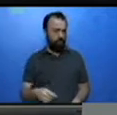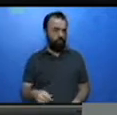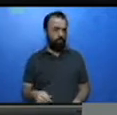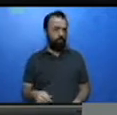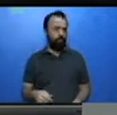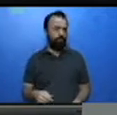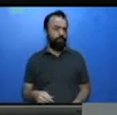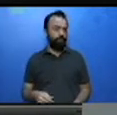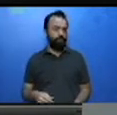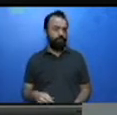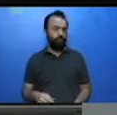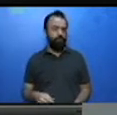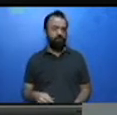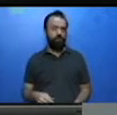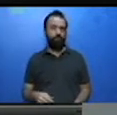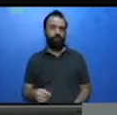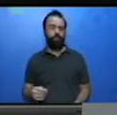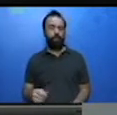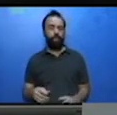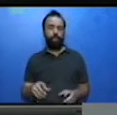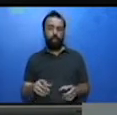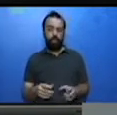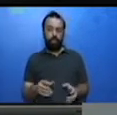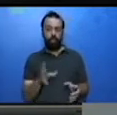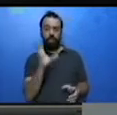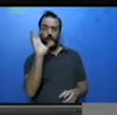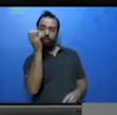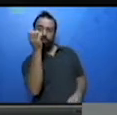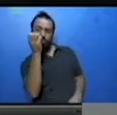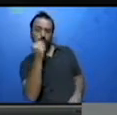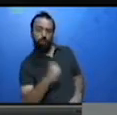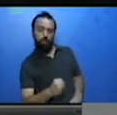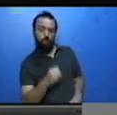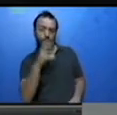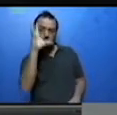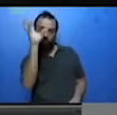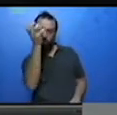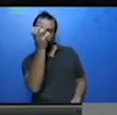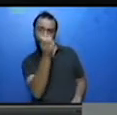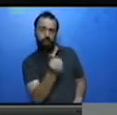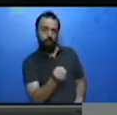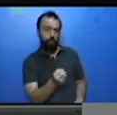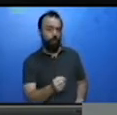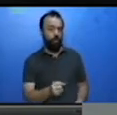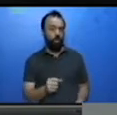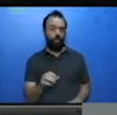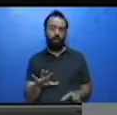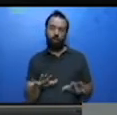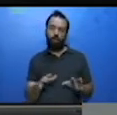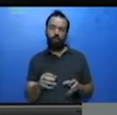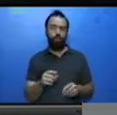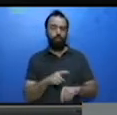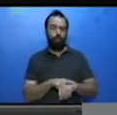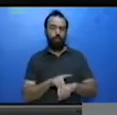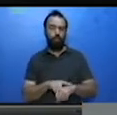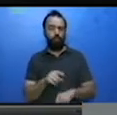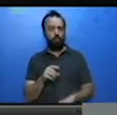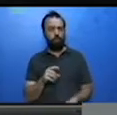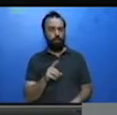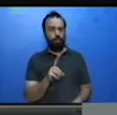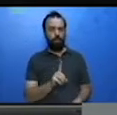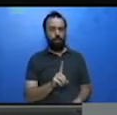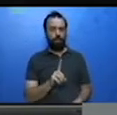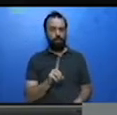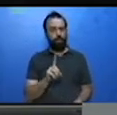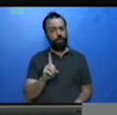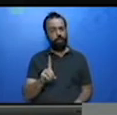colheita dos frutos é de 90 a 115 dias após a semeadura. Desenhe em seu caderno os símbolos da